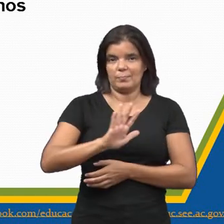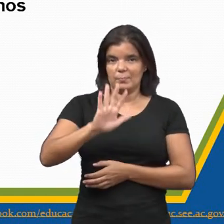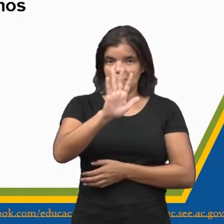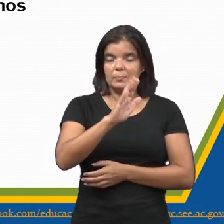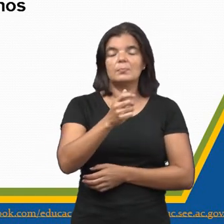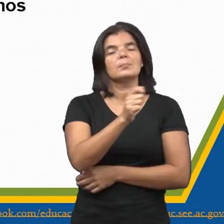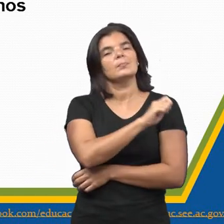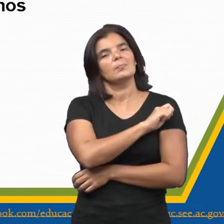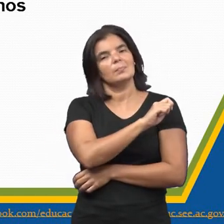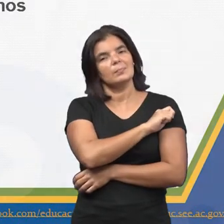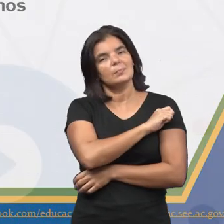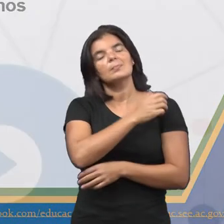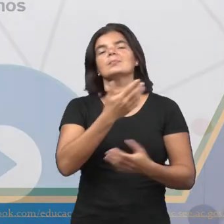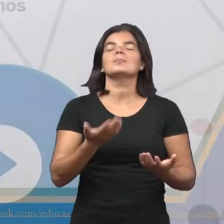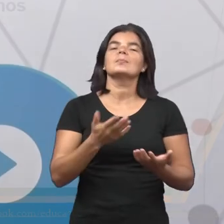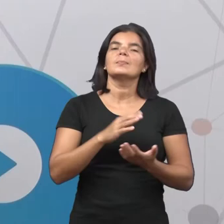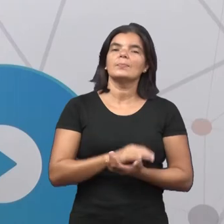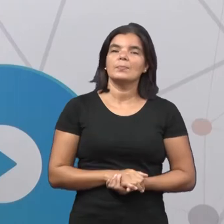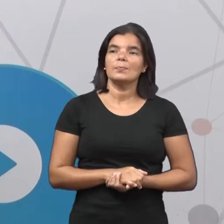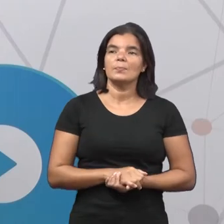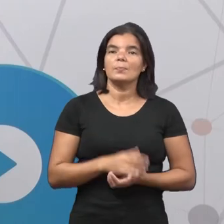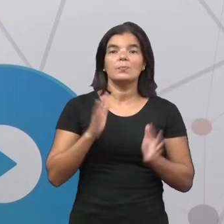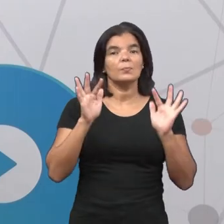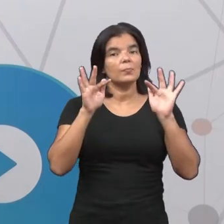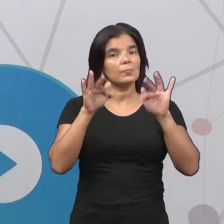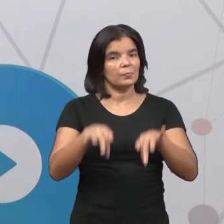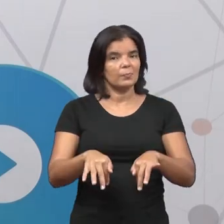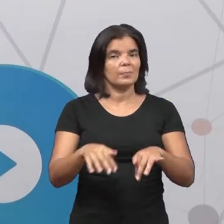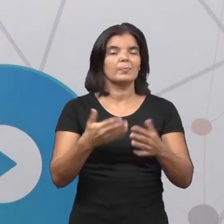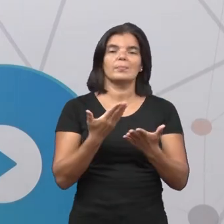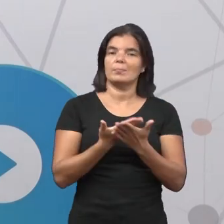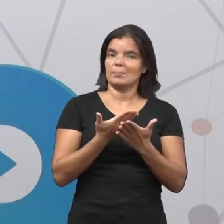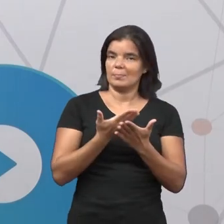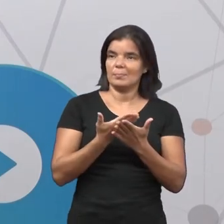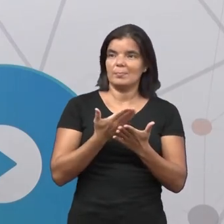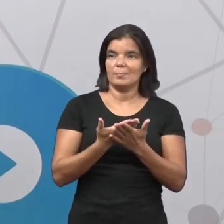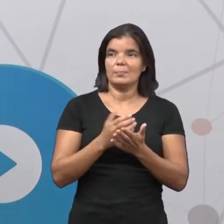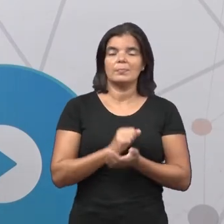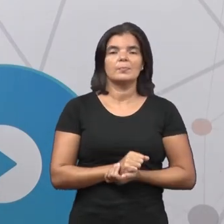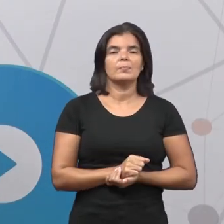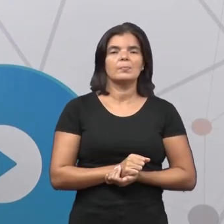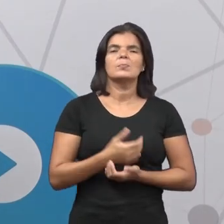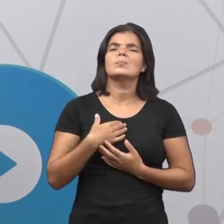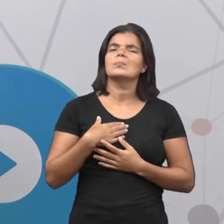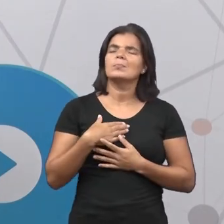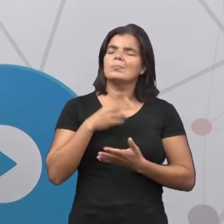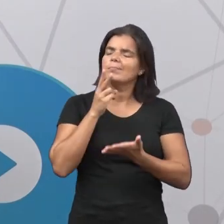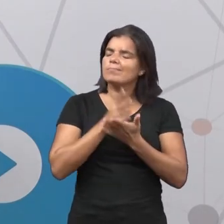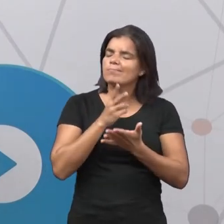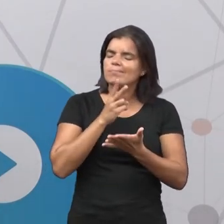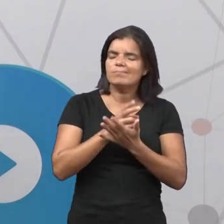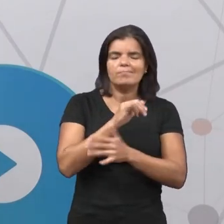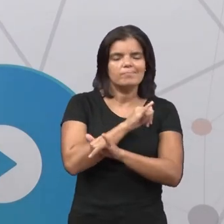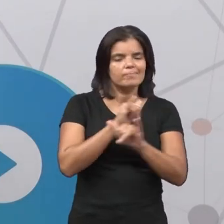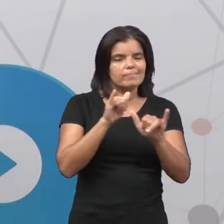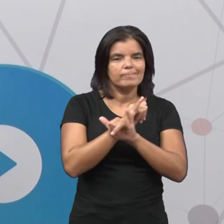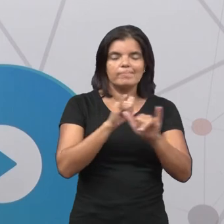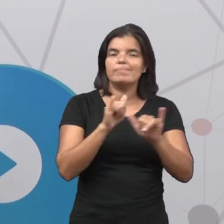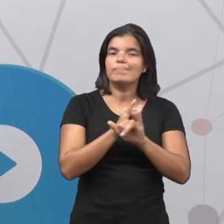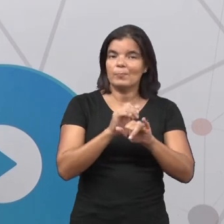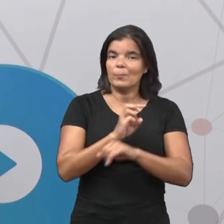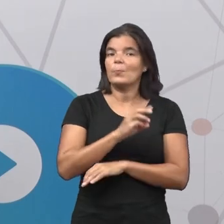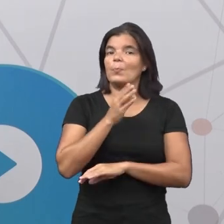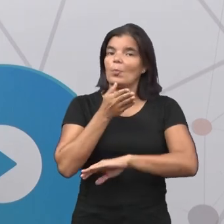Caros alunos, caras alunas, eu estou finalizando a nossa aula, mas eu quero sempre fortalecer para vocês.